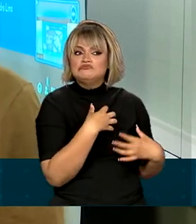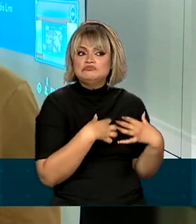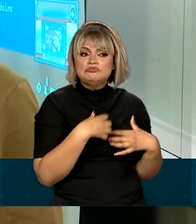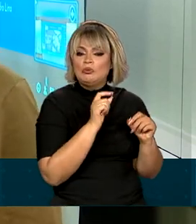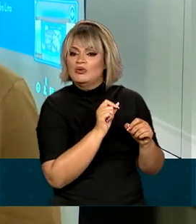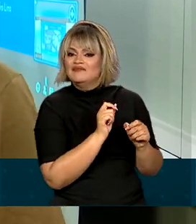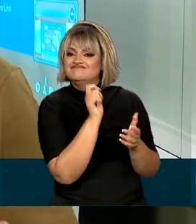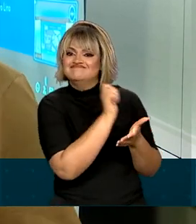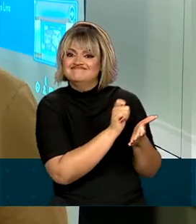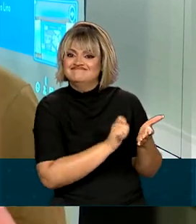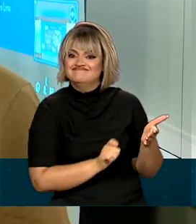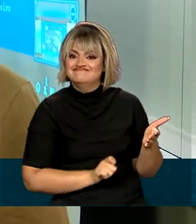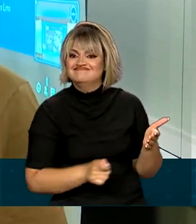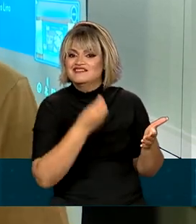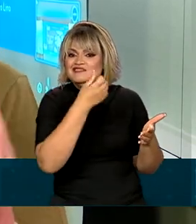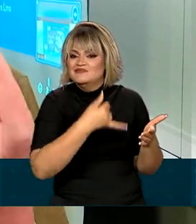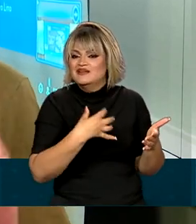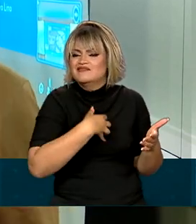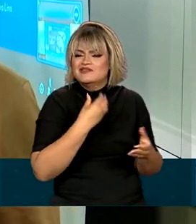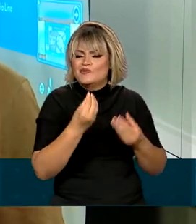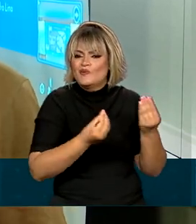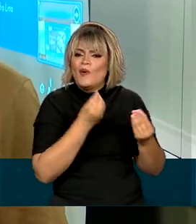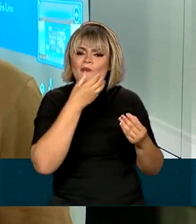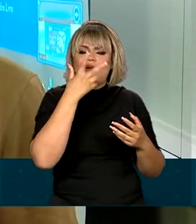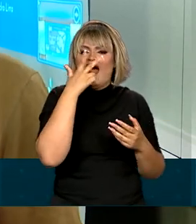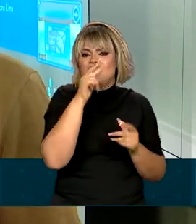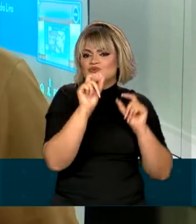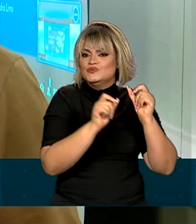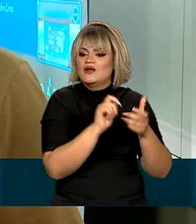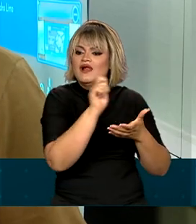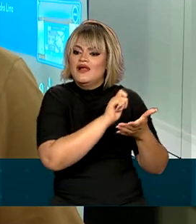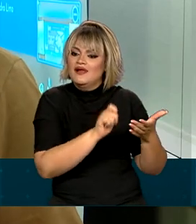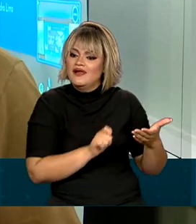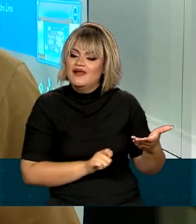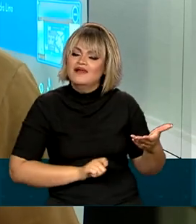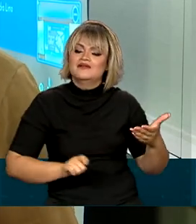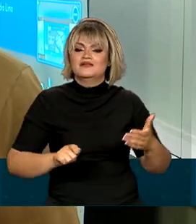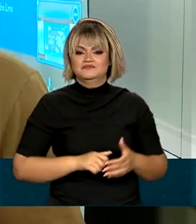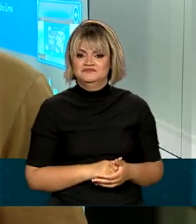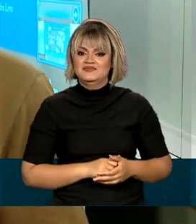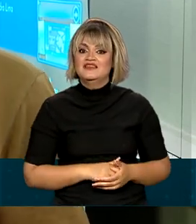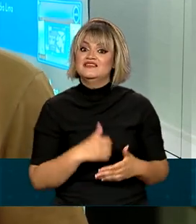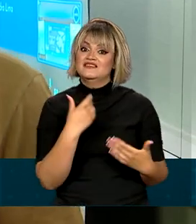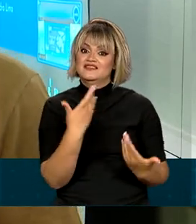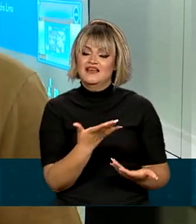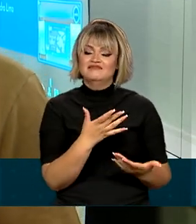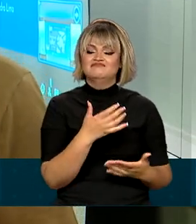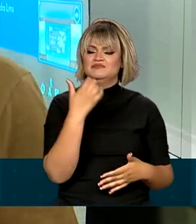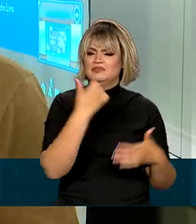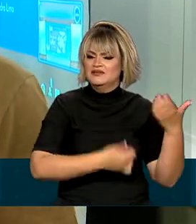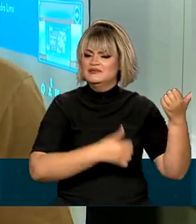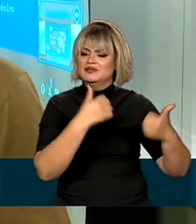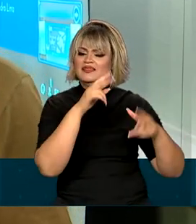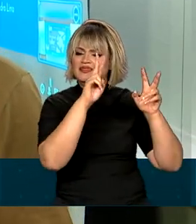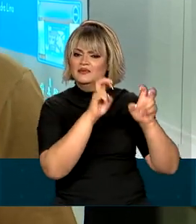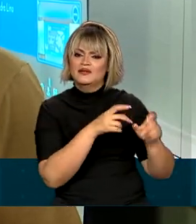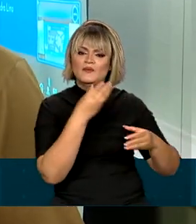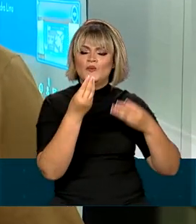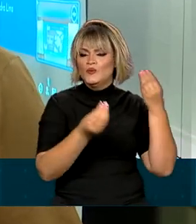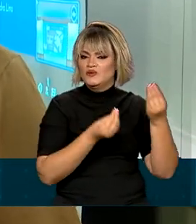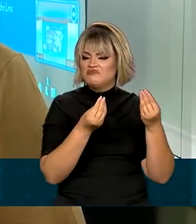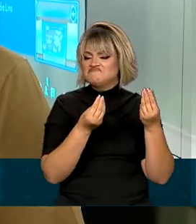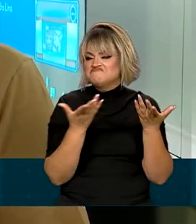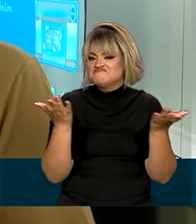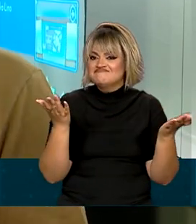partir de um fato, algo que aconteça relacionado a essa temática, e o que você pensa sobre isso, a partir de uma explicação daquele tema ou de uma